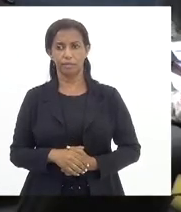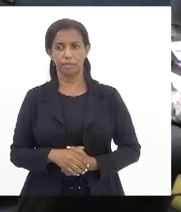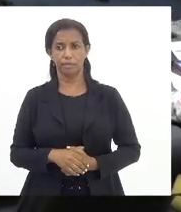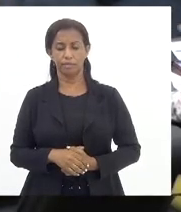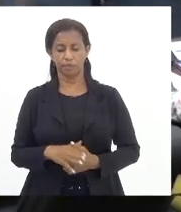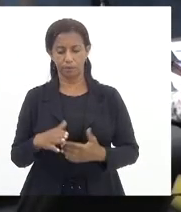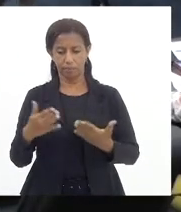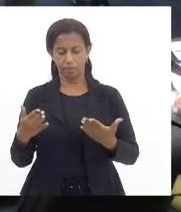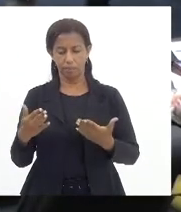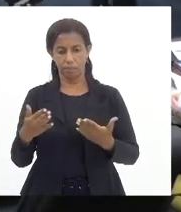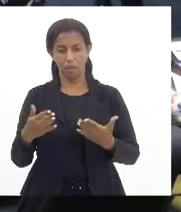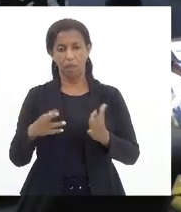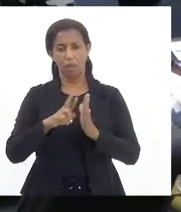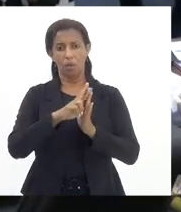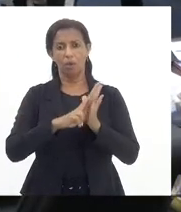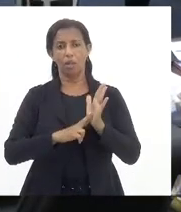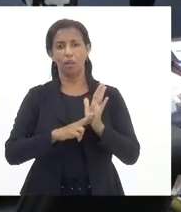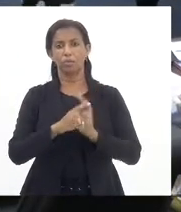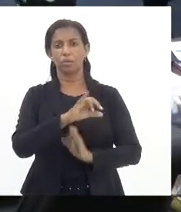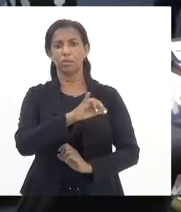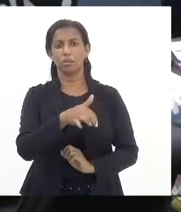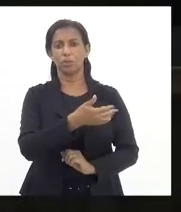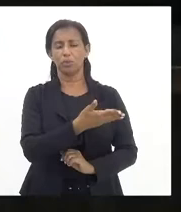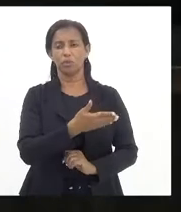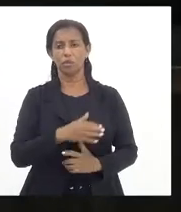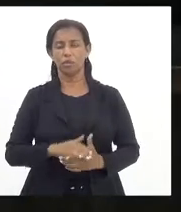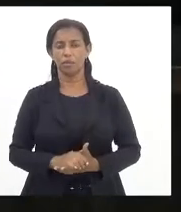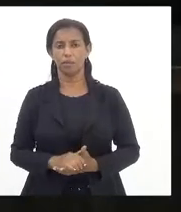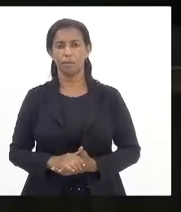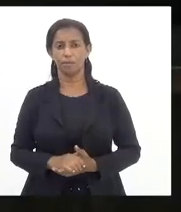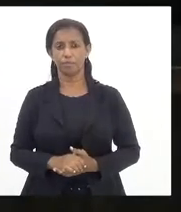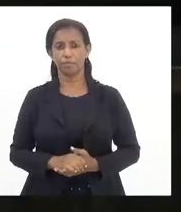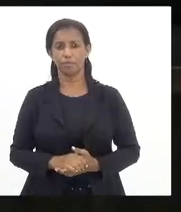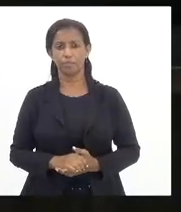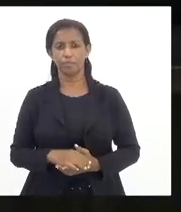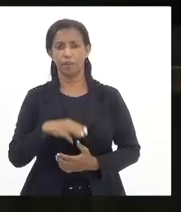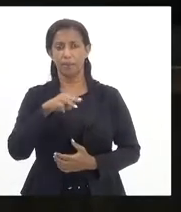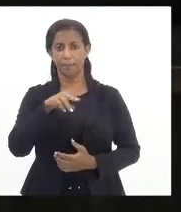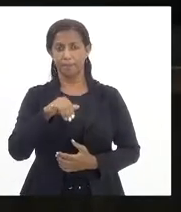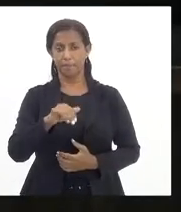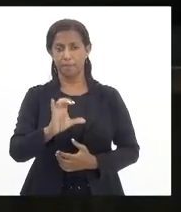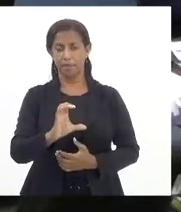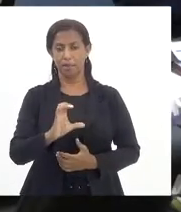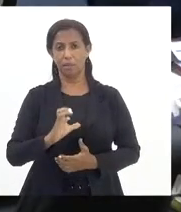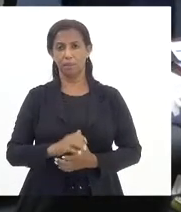senhor presidente, acompanhe o relator da CCJ. Deputado Carlos Mink,